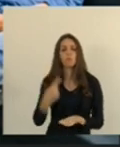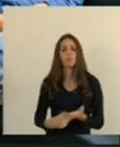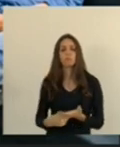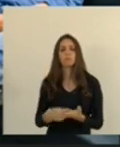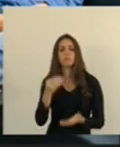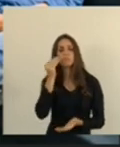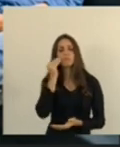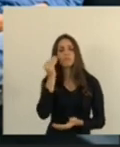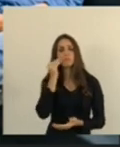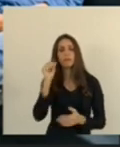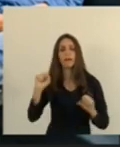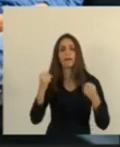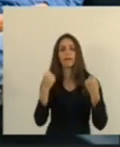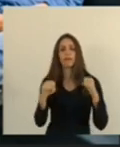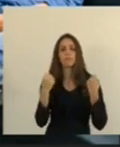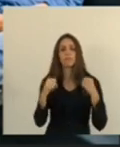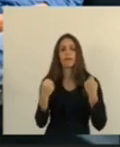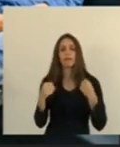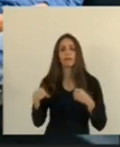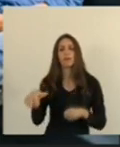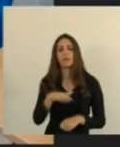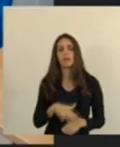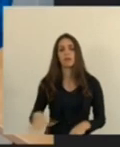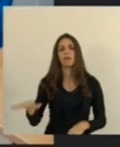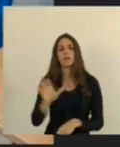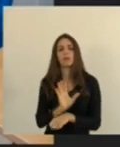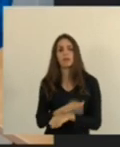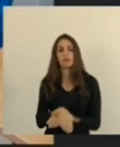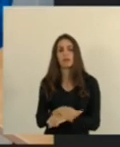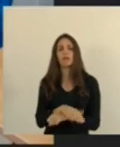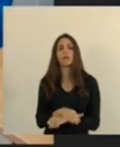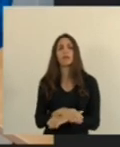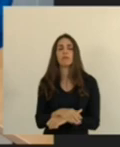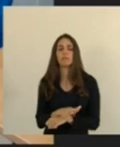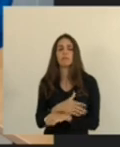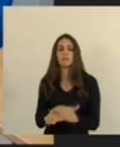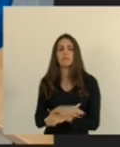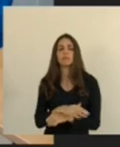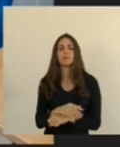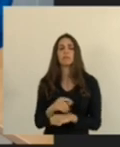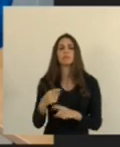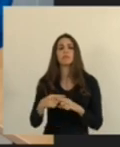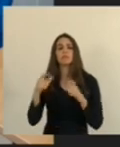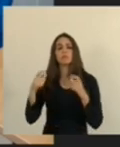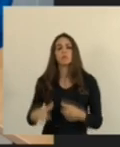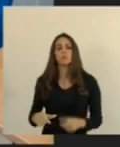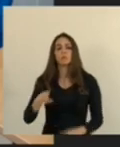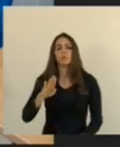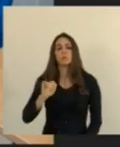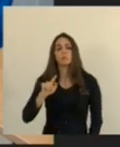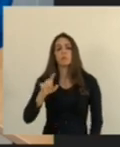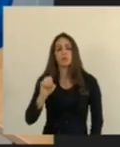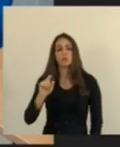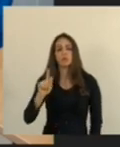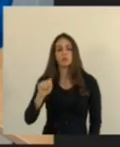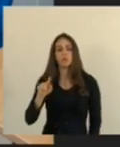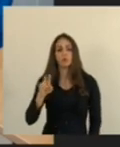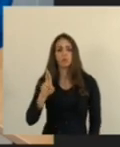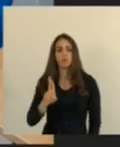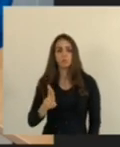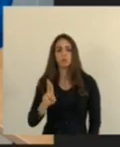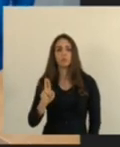viabilizar uma academia popular inoxidável para Baixo Condu com recursos que será